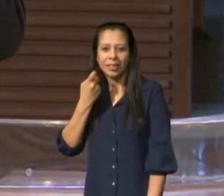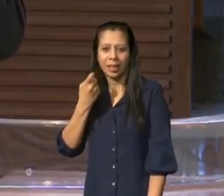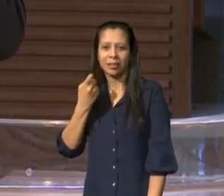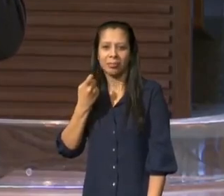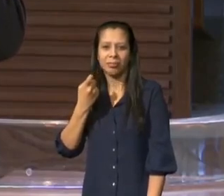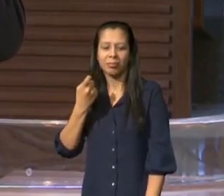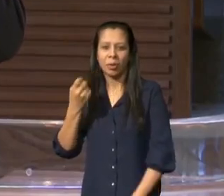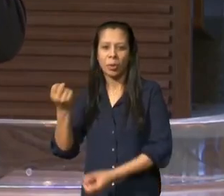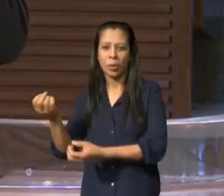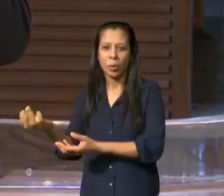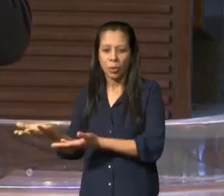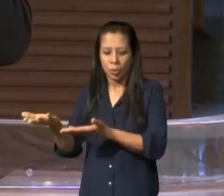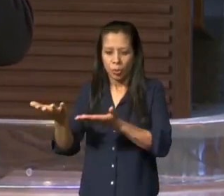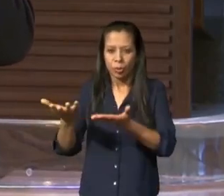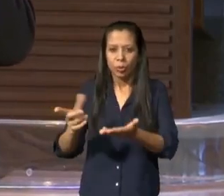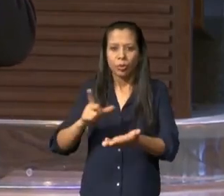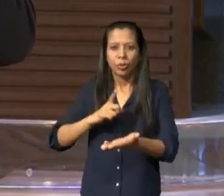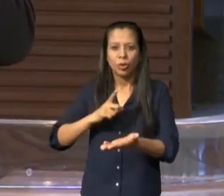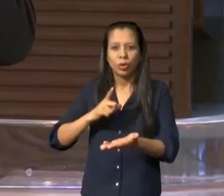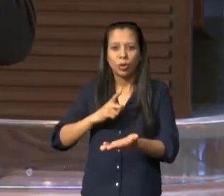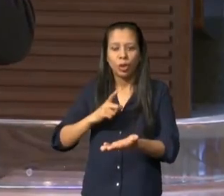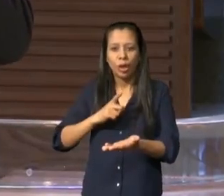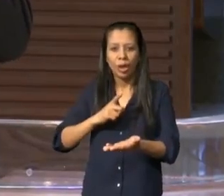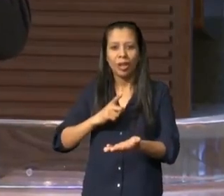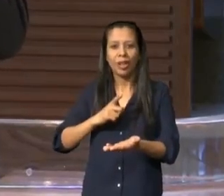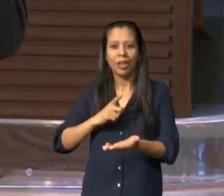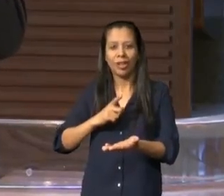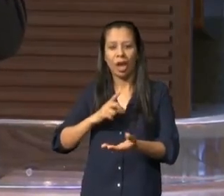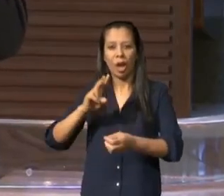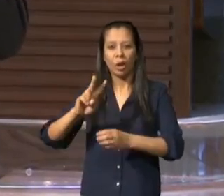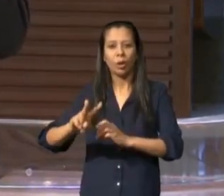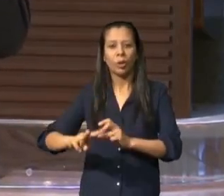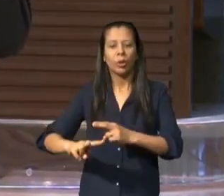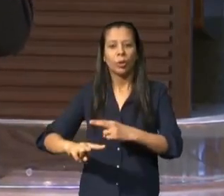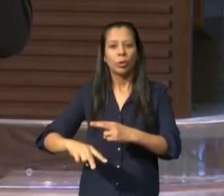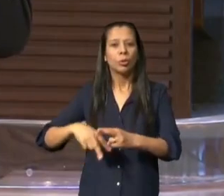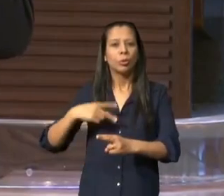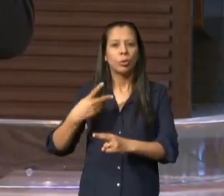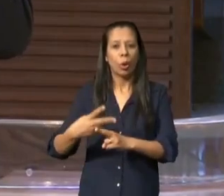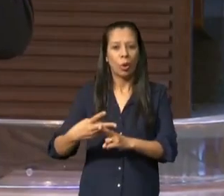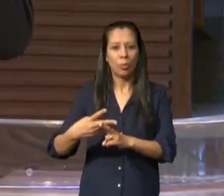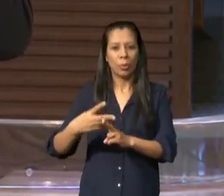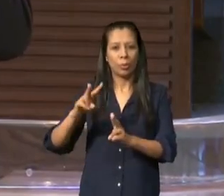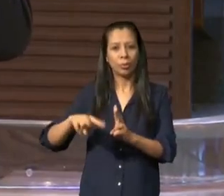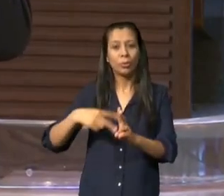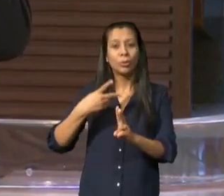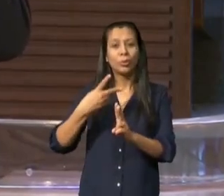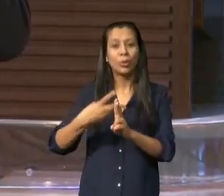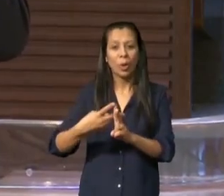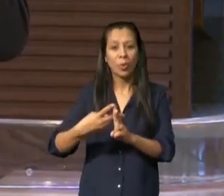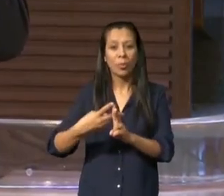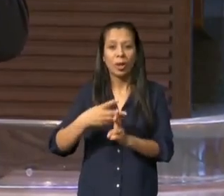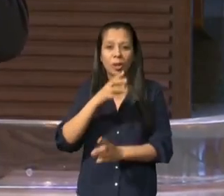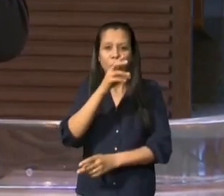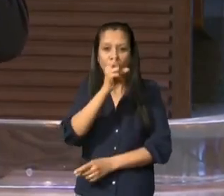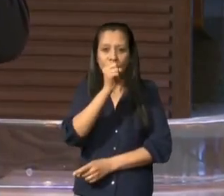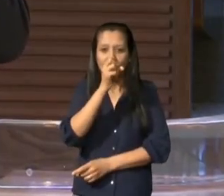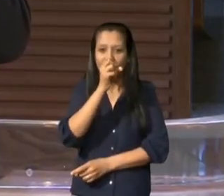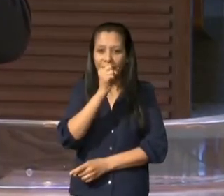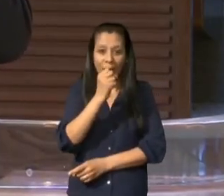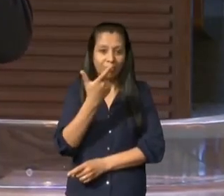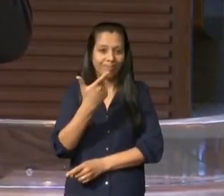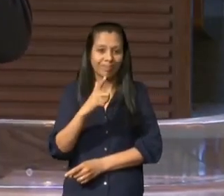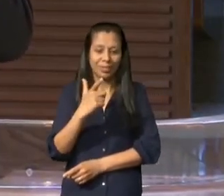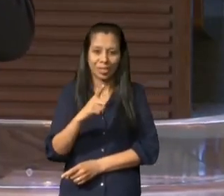aproveitar utilizar aquele alimento espiritual e é por isso que durante a semana quando as pessoas